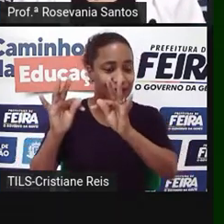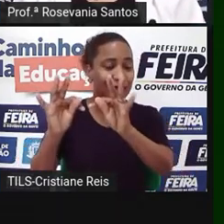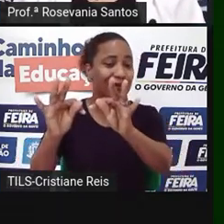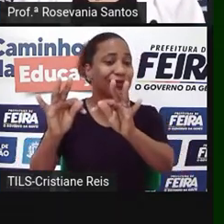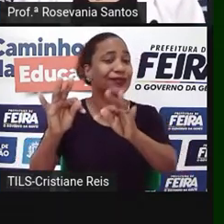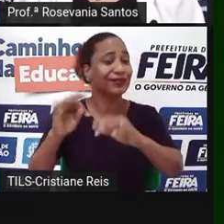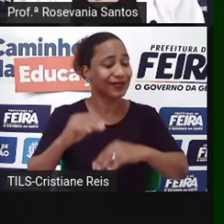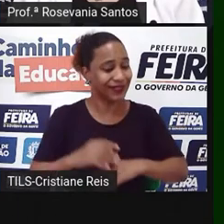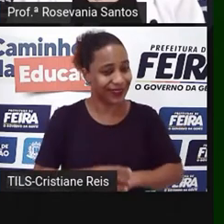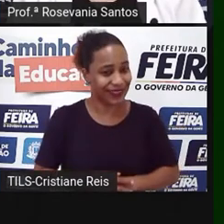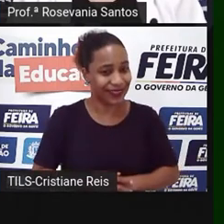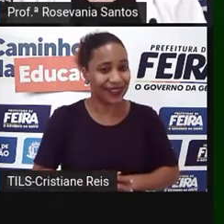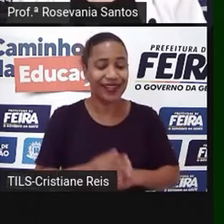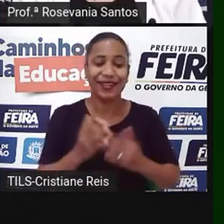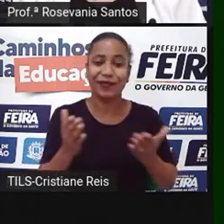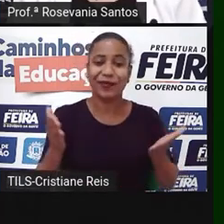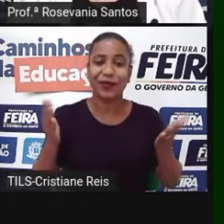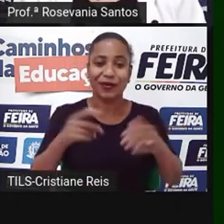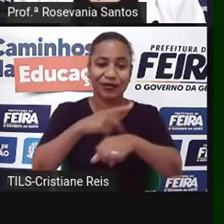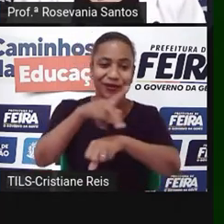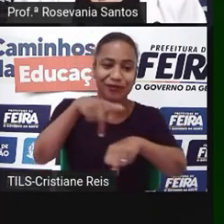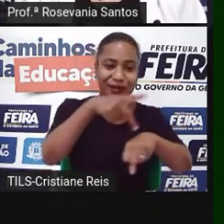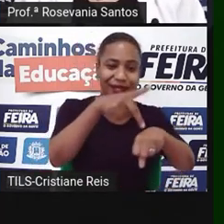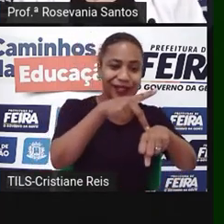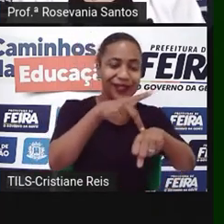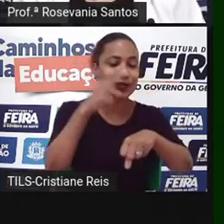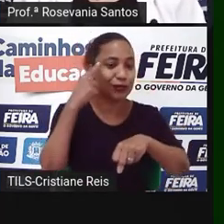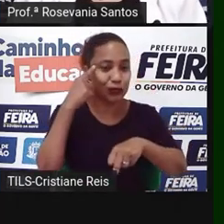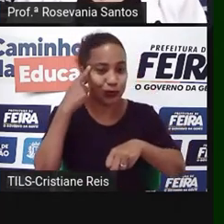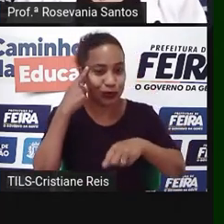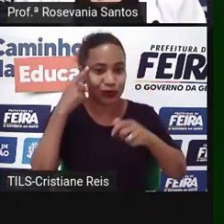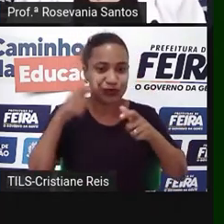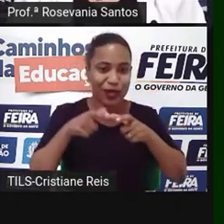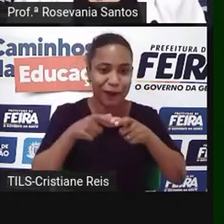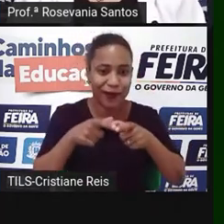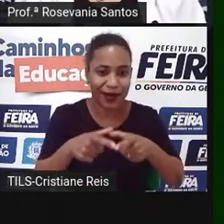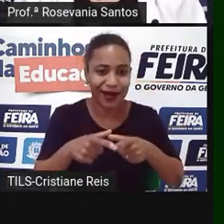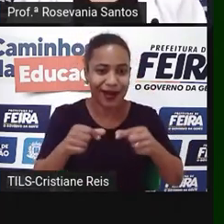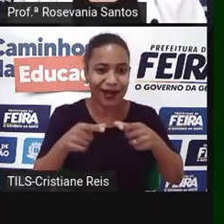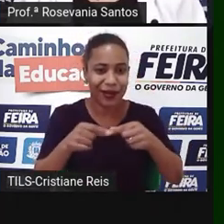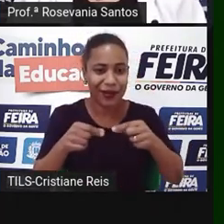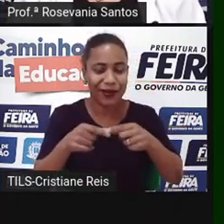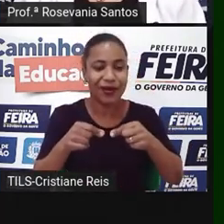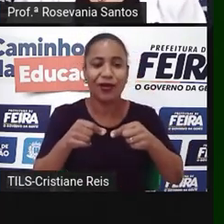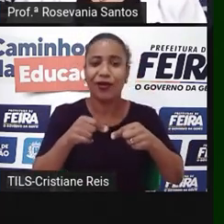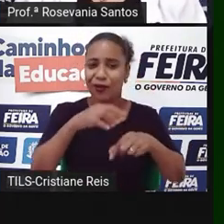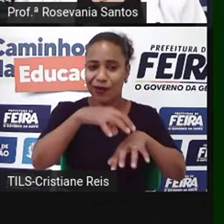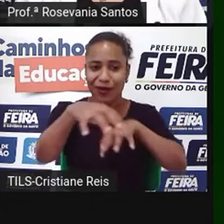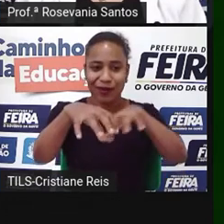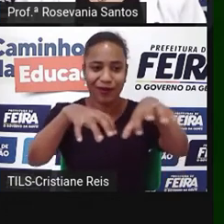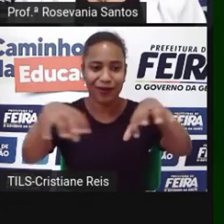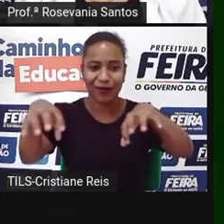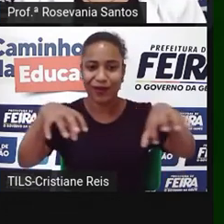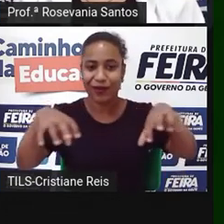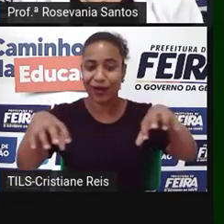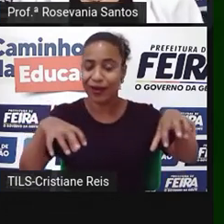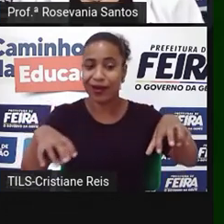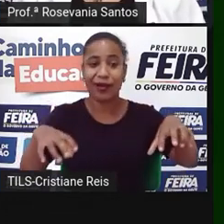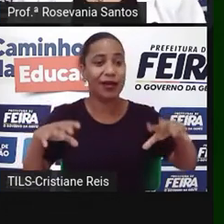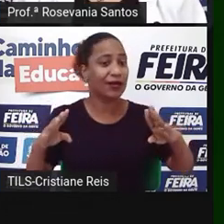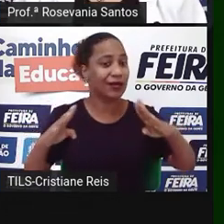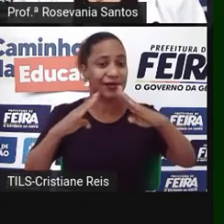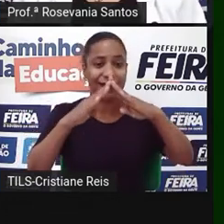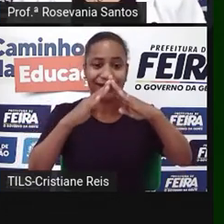tecnológico, graças a quem? A países como o Japão, algumas áreas, assim, também, referentes a países como a China,